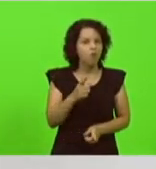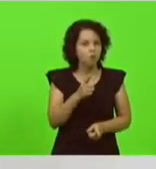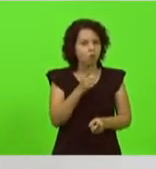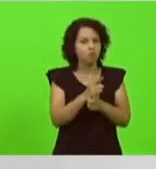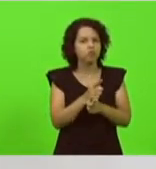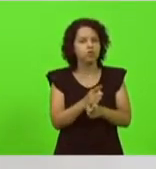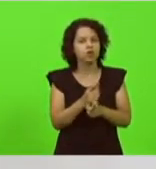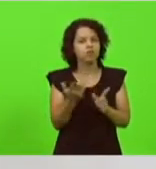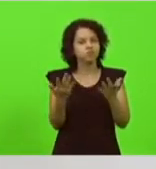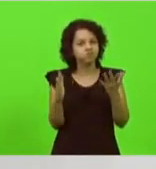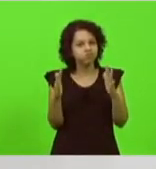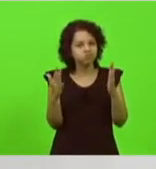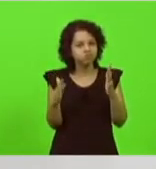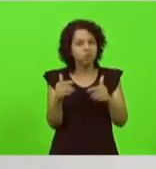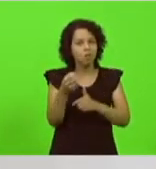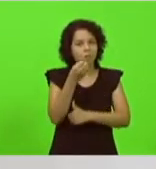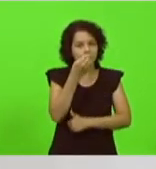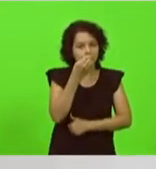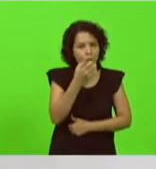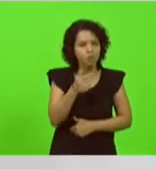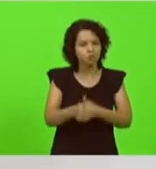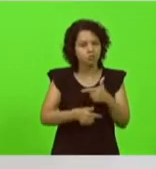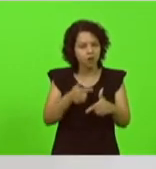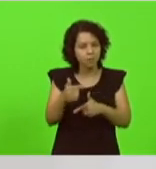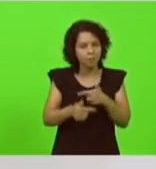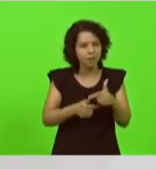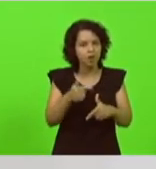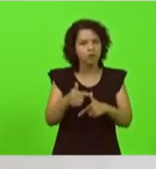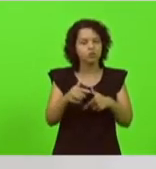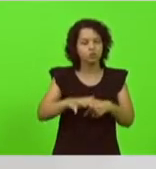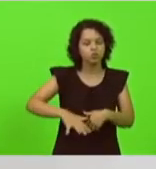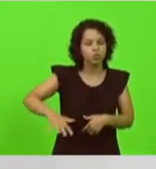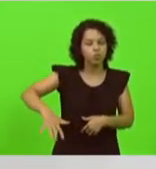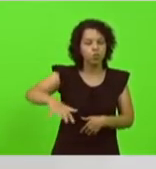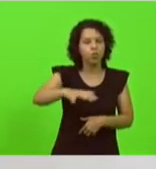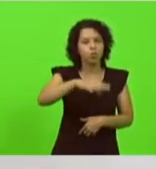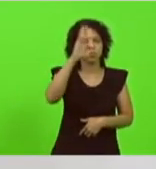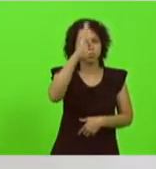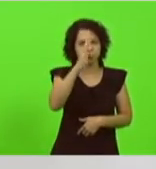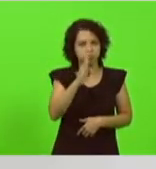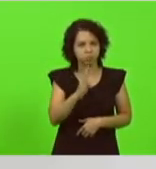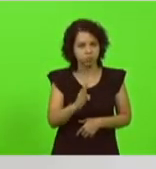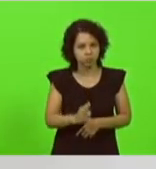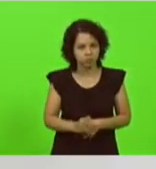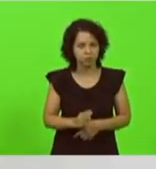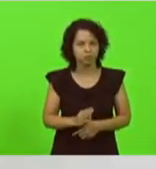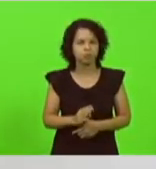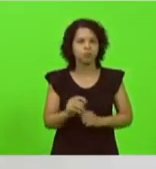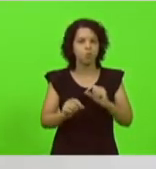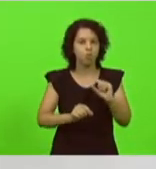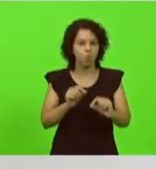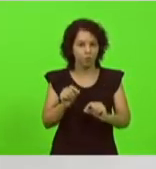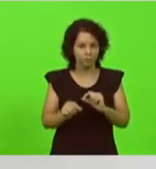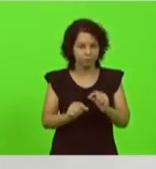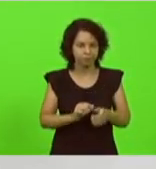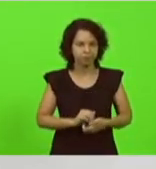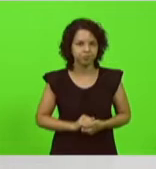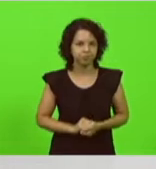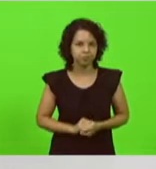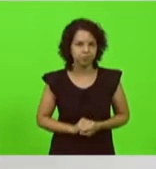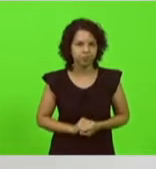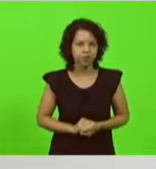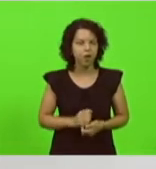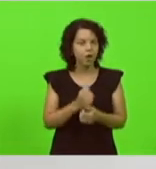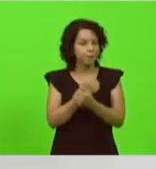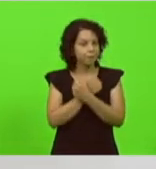os frutos do bom trabalho que tem sido feito em todo o território nacional gostaria de mandar um abraço e